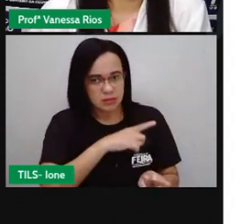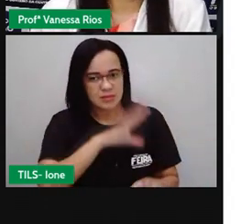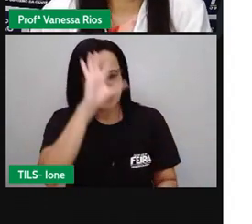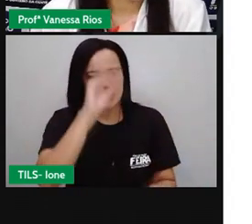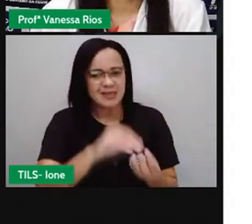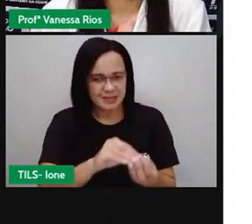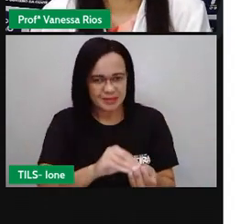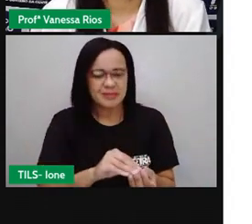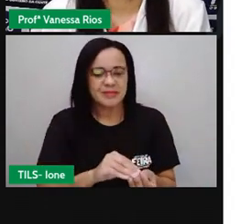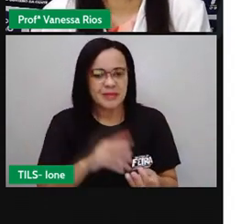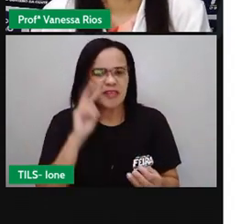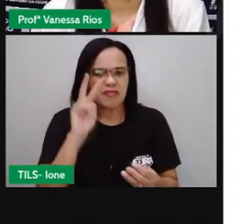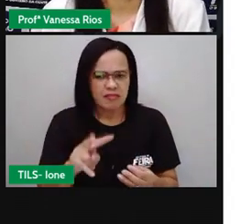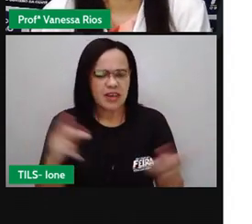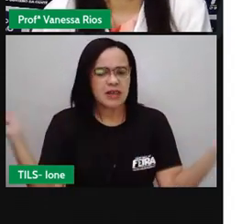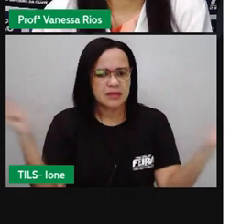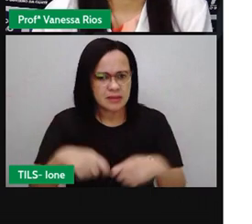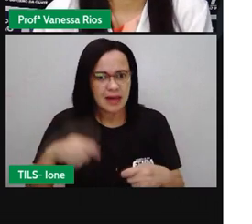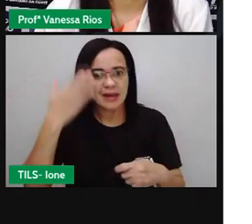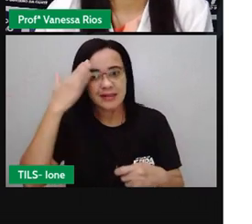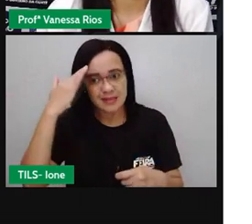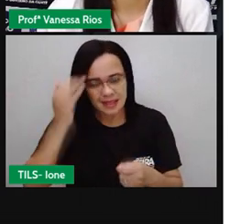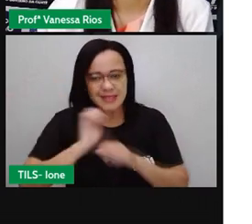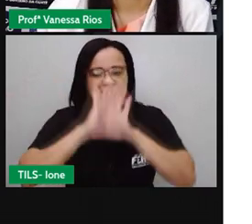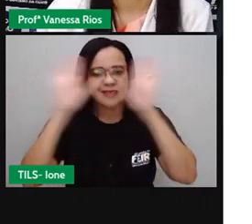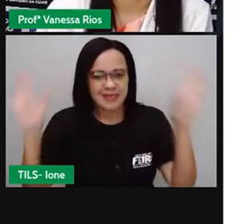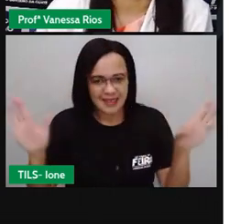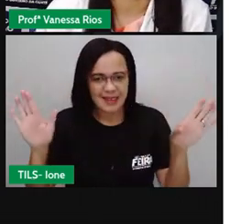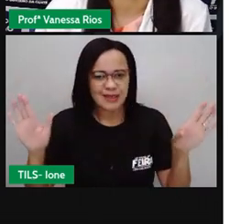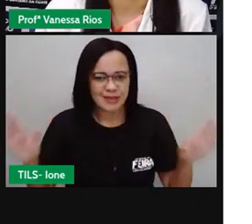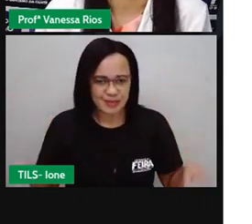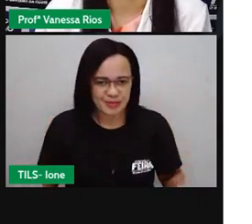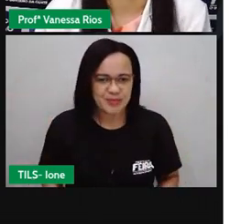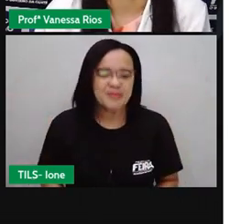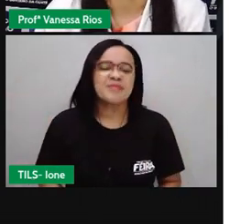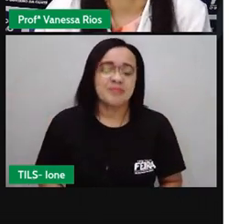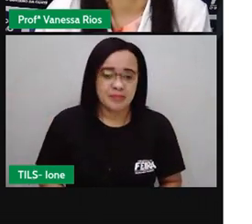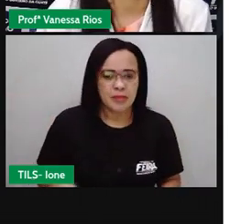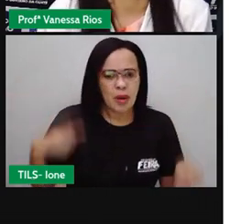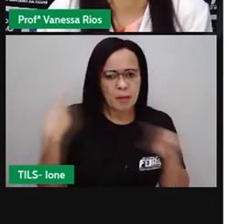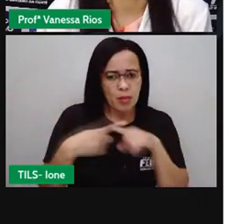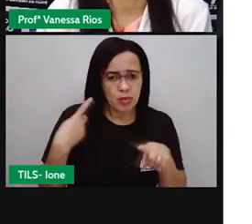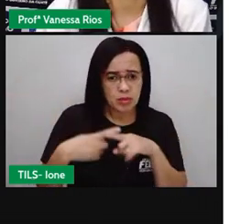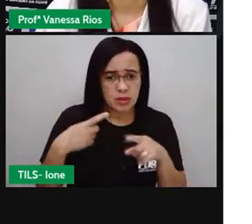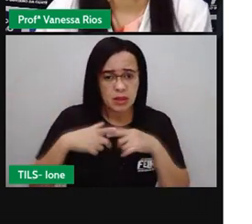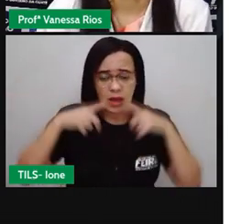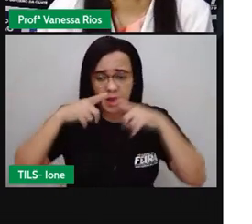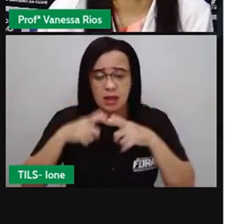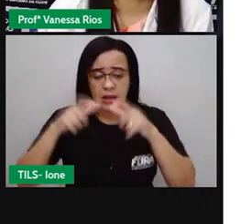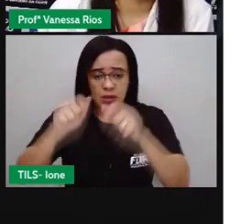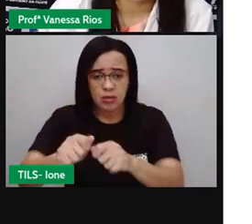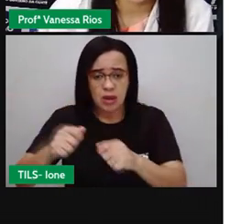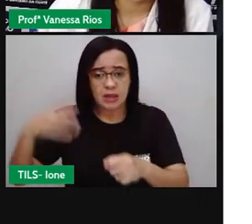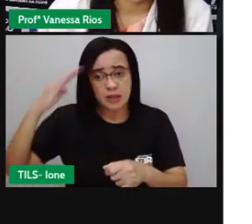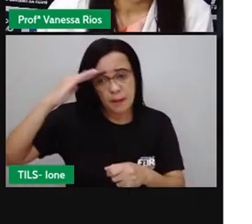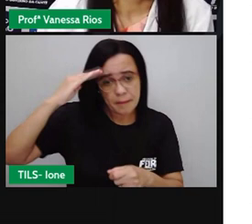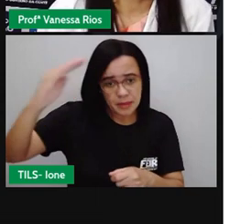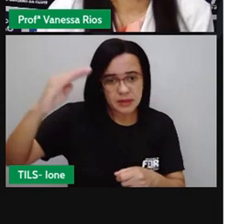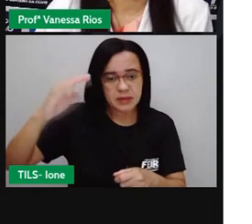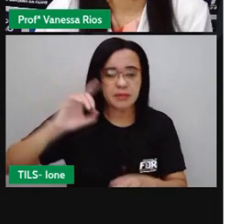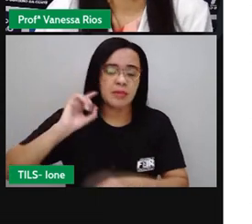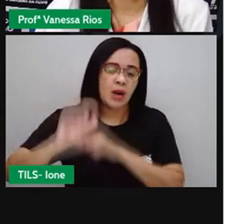cartoon lembra? A gente observou que a linguagem principal naqueles nímeros textuais era a linguagem não verbal